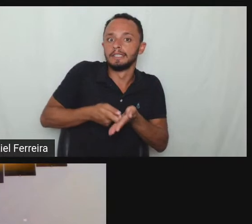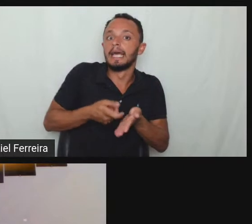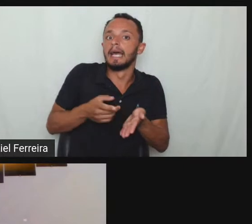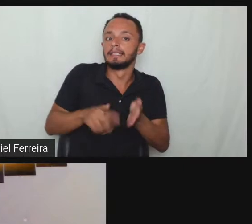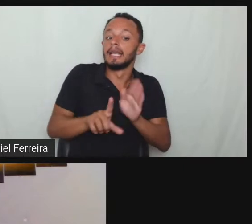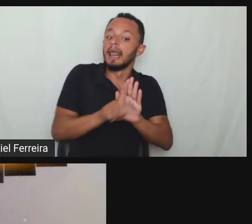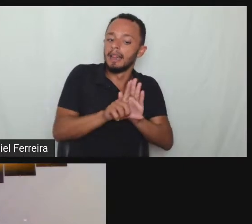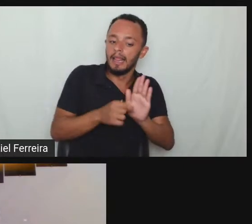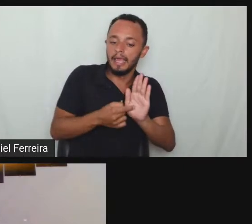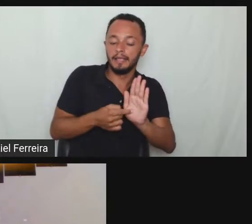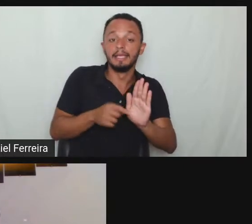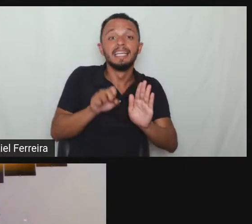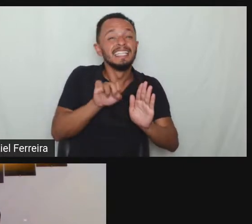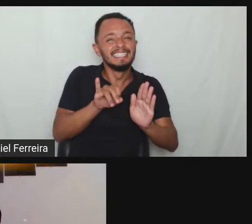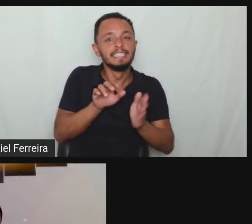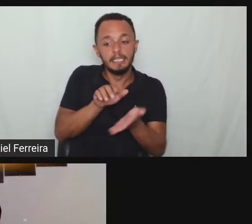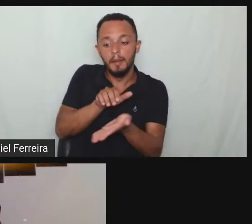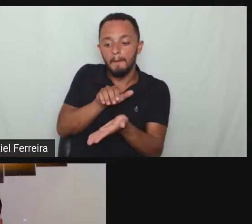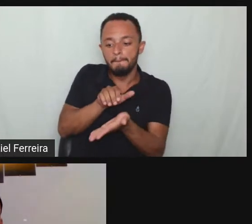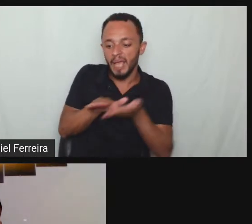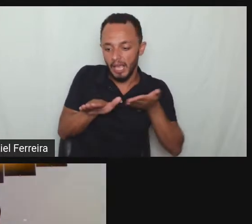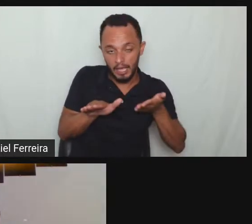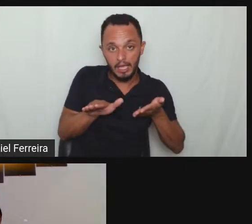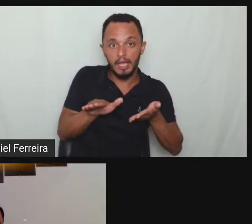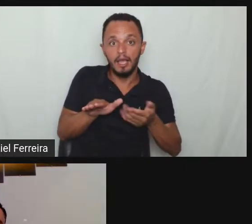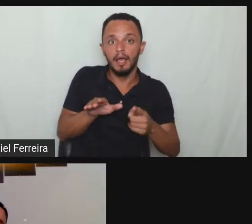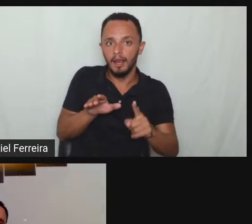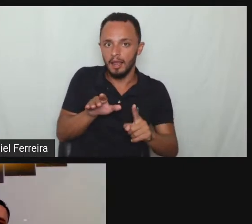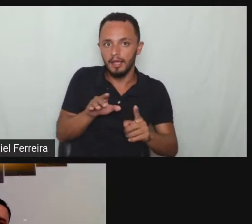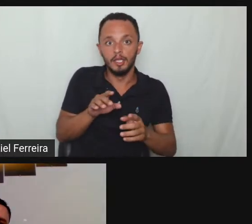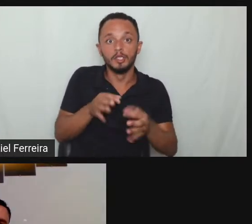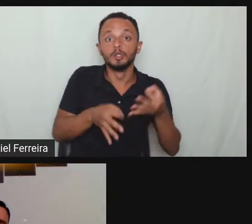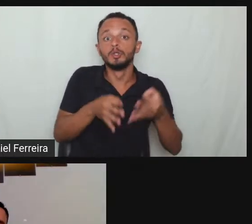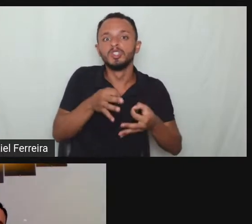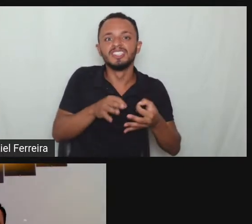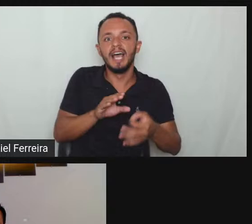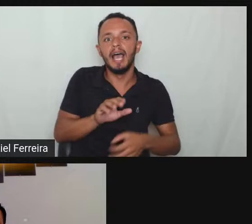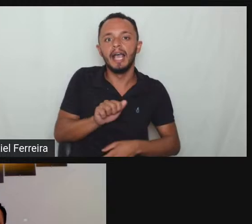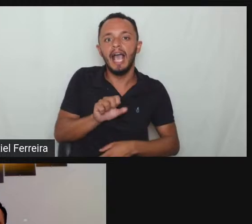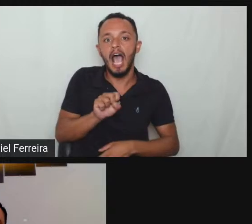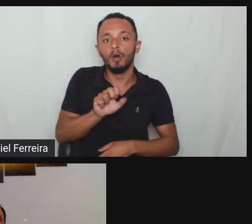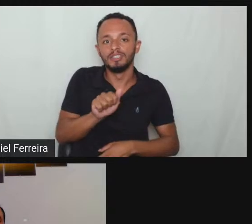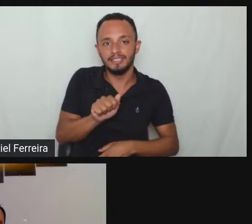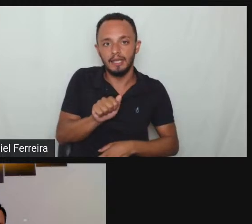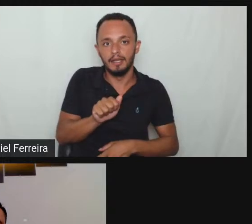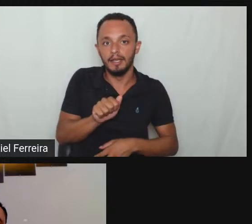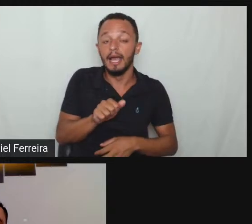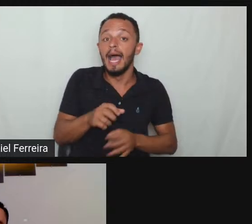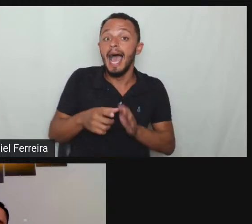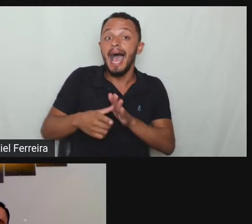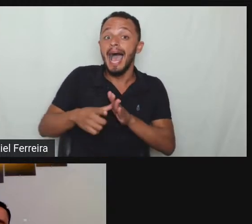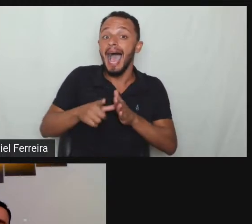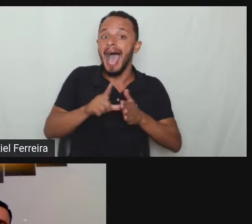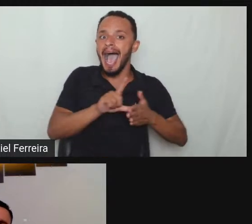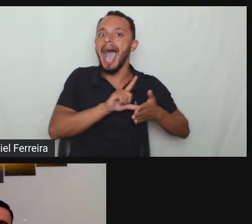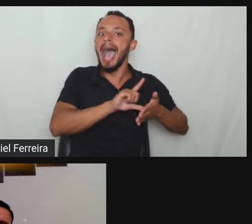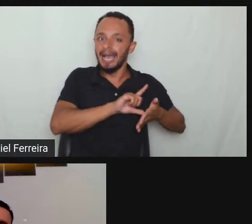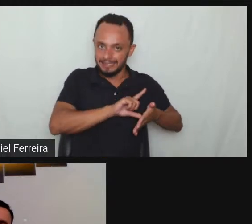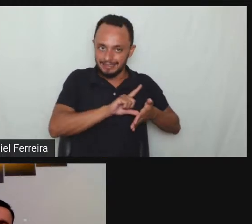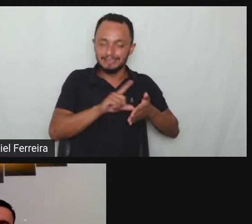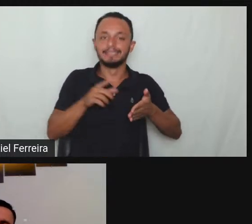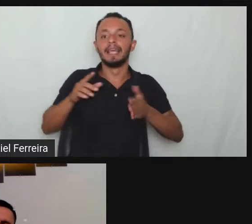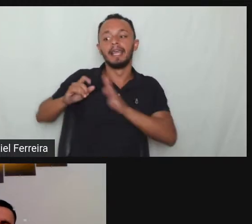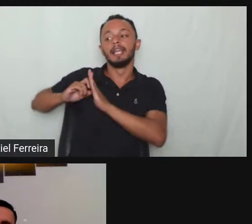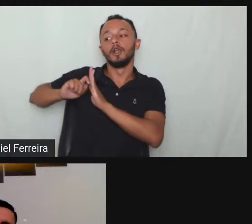quiser demitir o empregado com deficiência sem justa causa promover uma contratação prévia tá certo para aquela vá